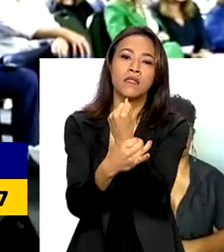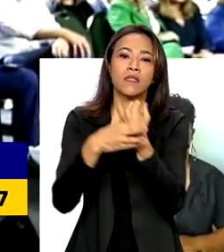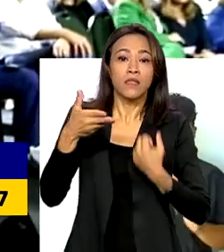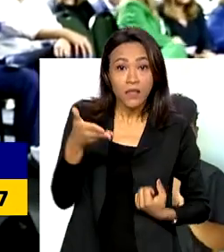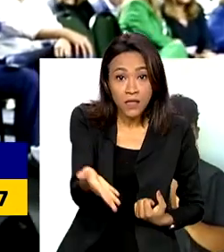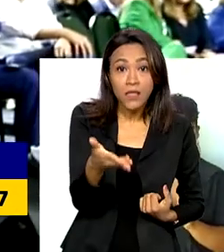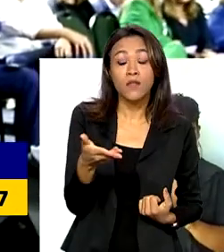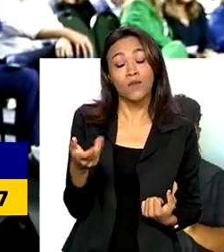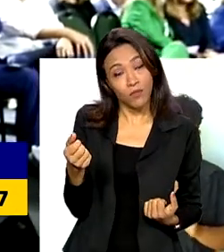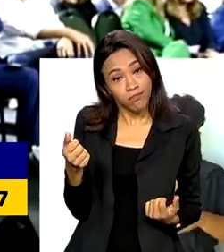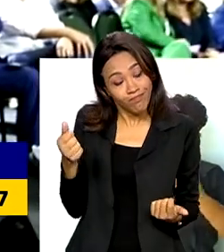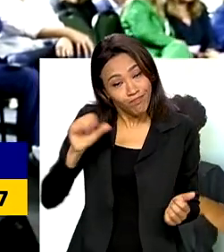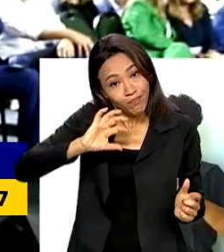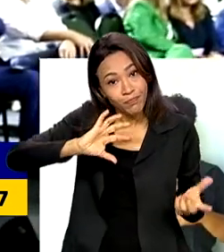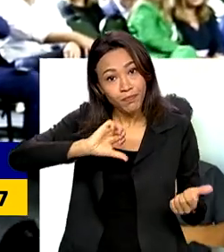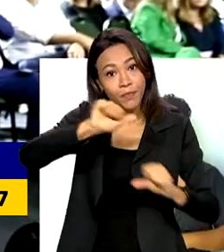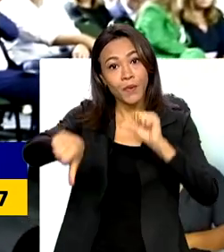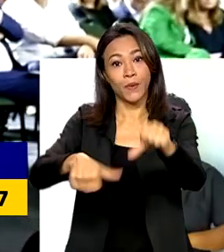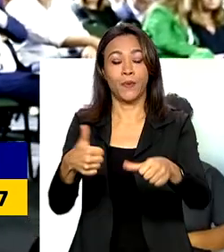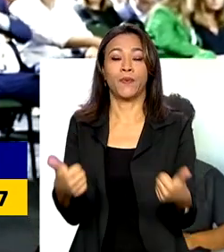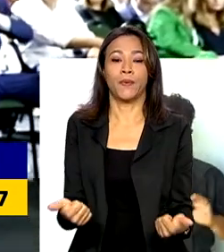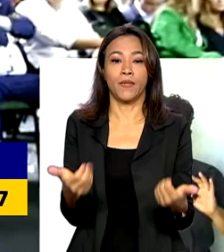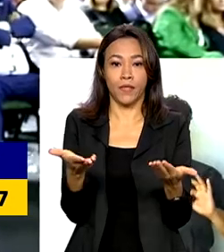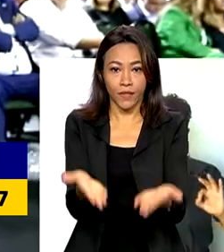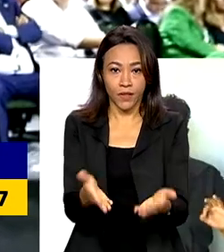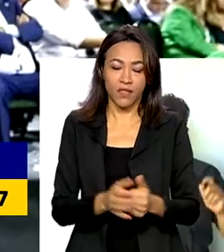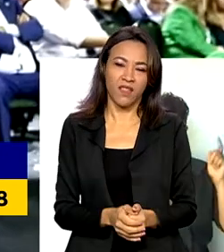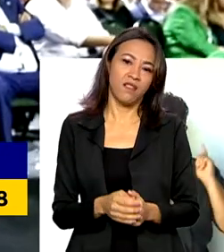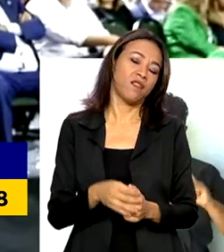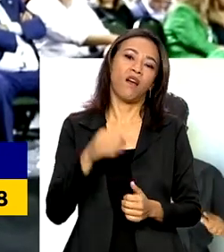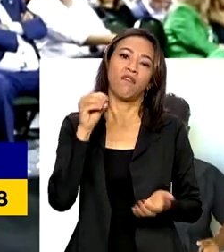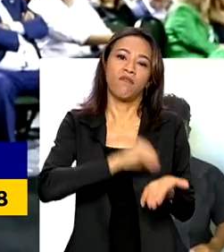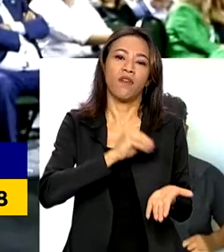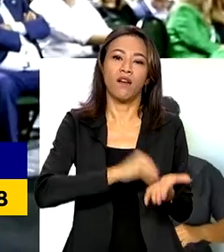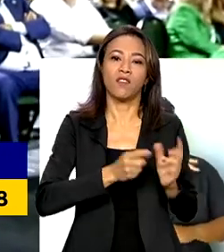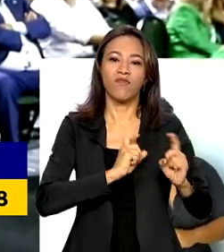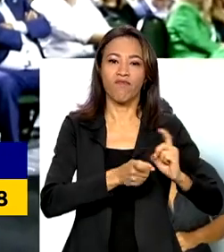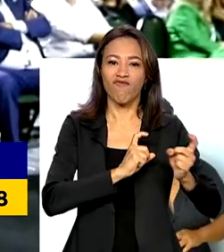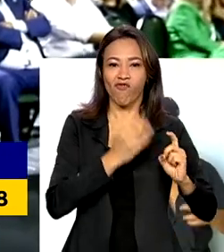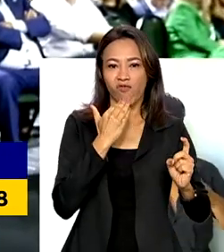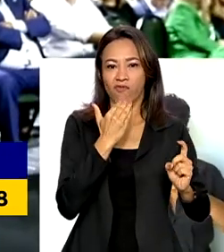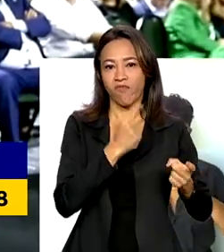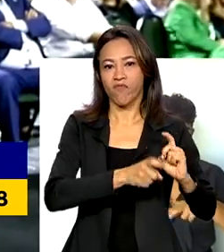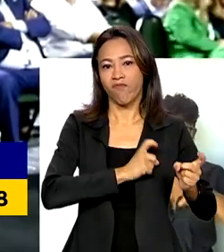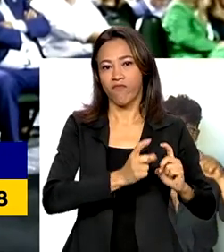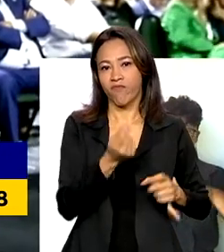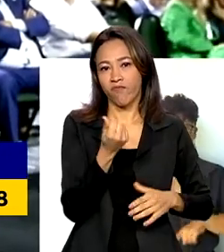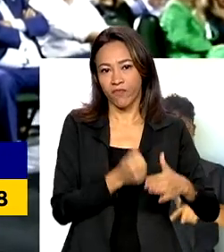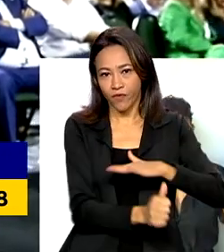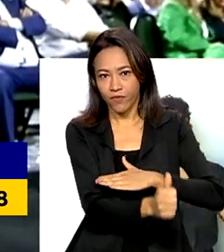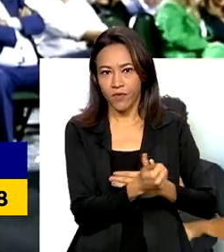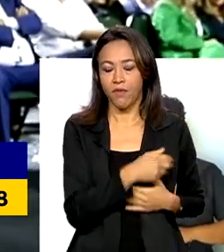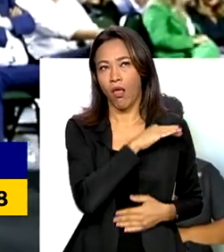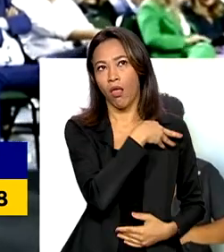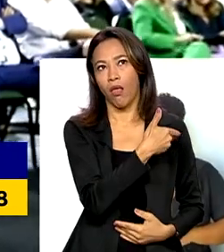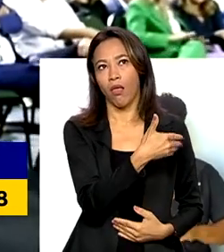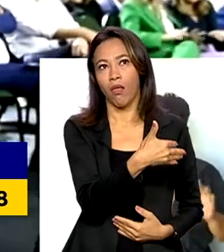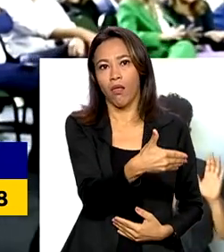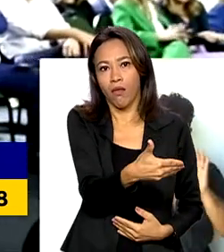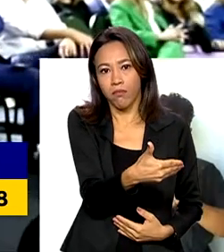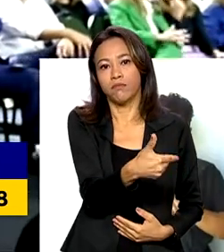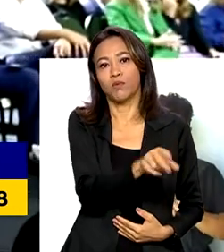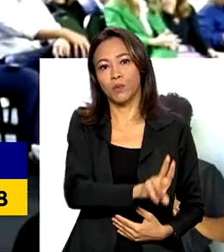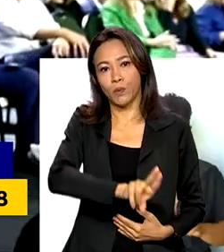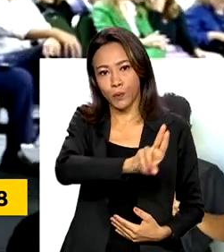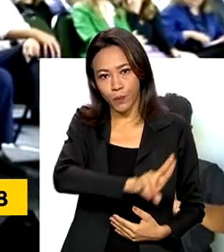seja virada da má gestão de recursos públicos ao longo da história da aplicação de